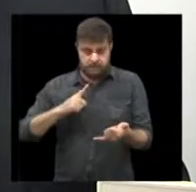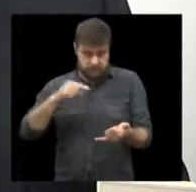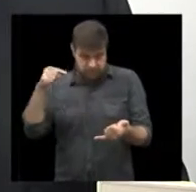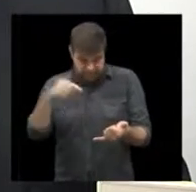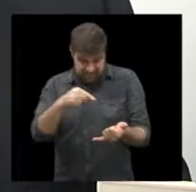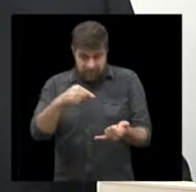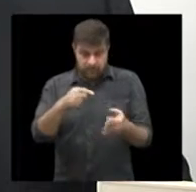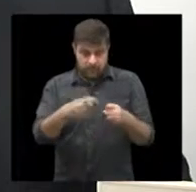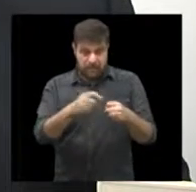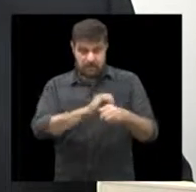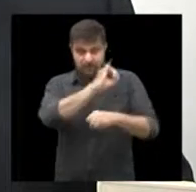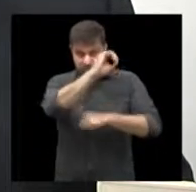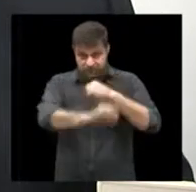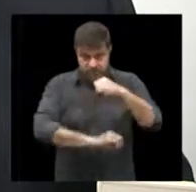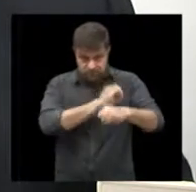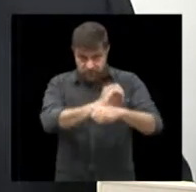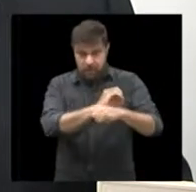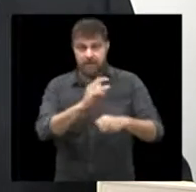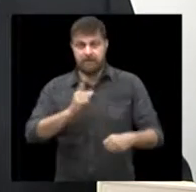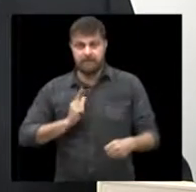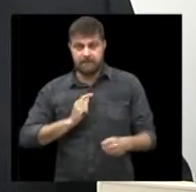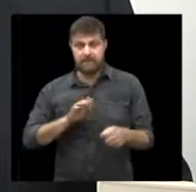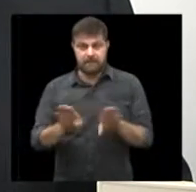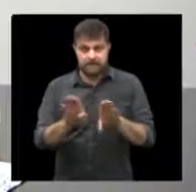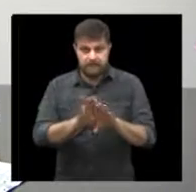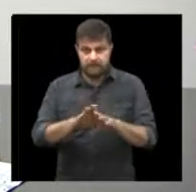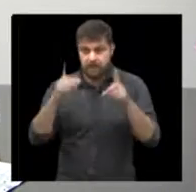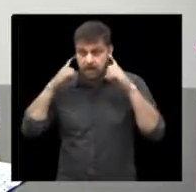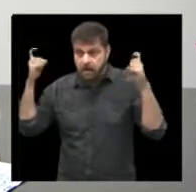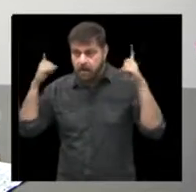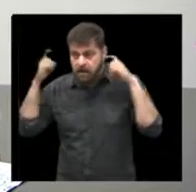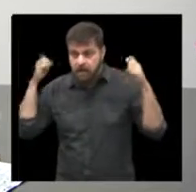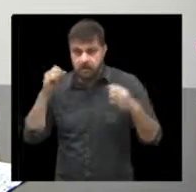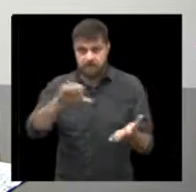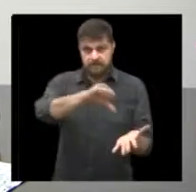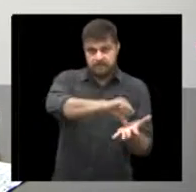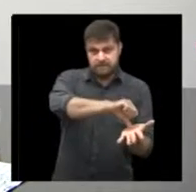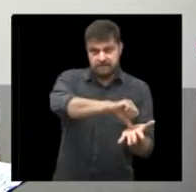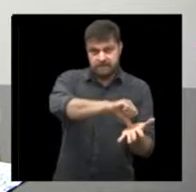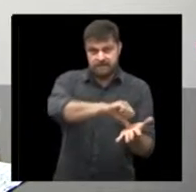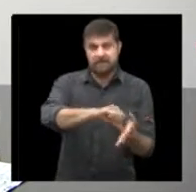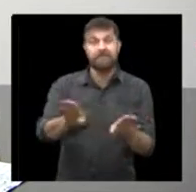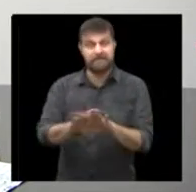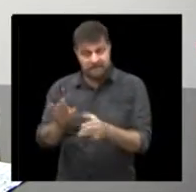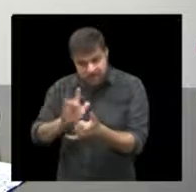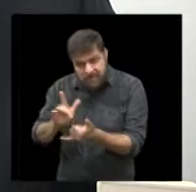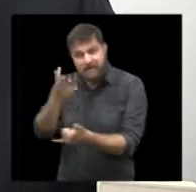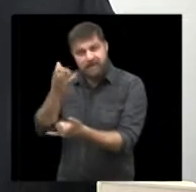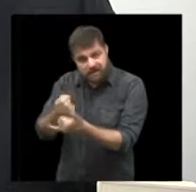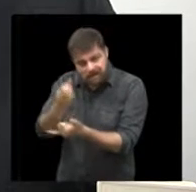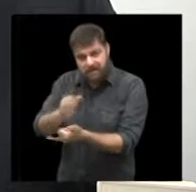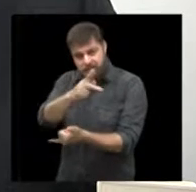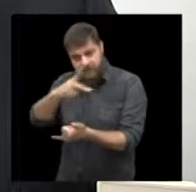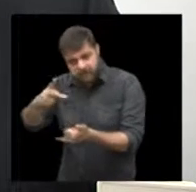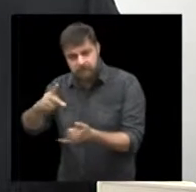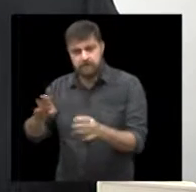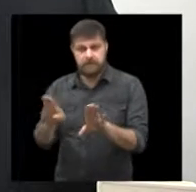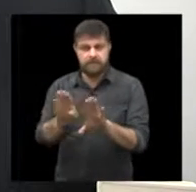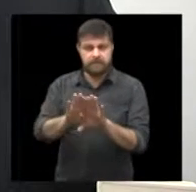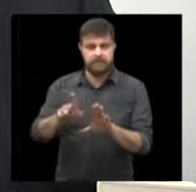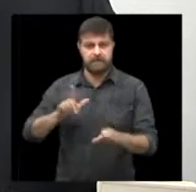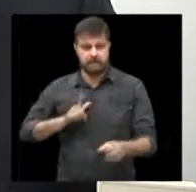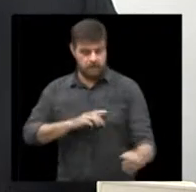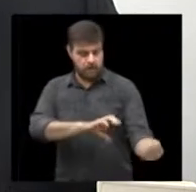24 horas o mesmo sistema de alarme para a nossa central também está lá no aplicativo também aplicativo e além disso temos